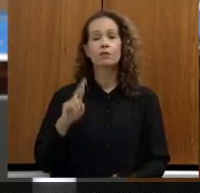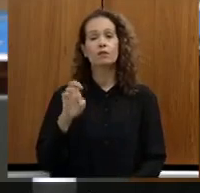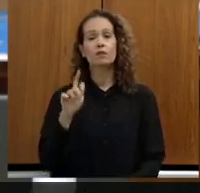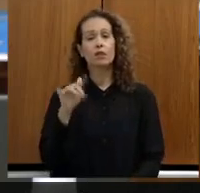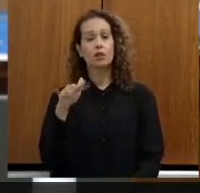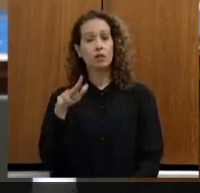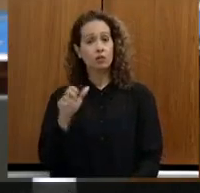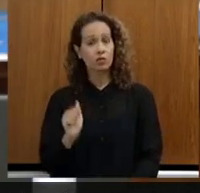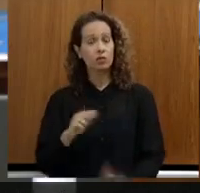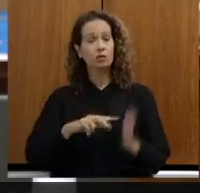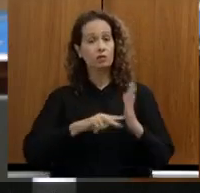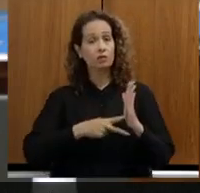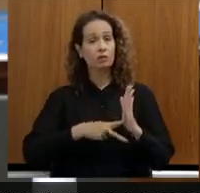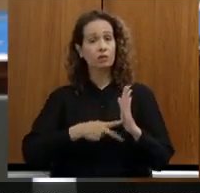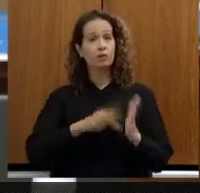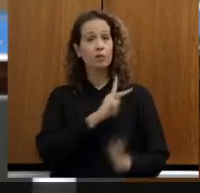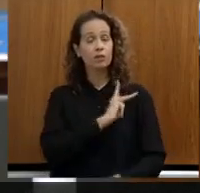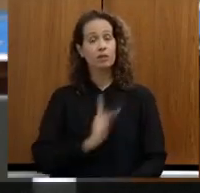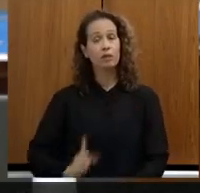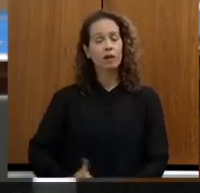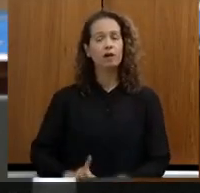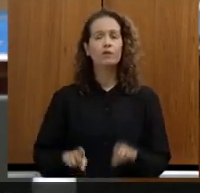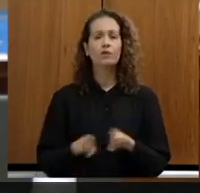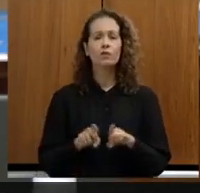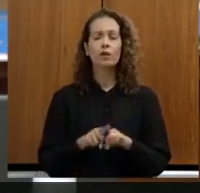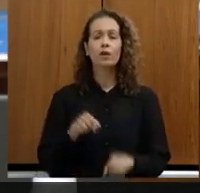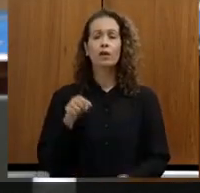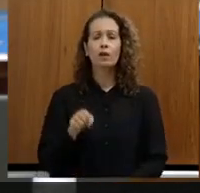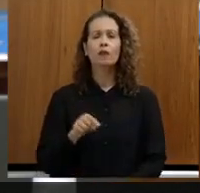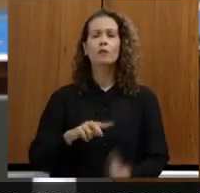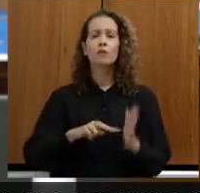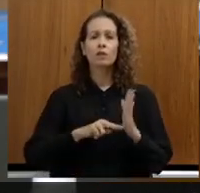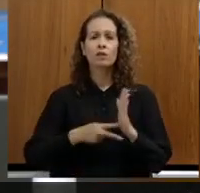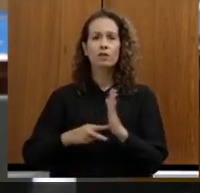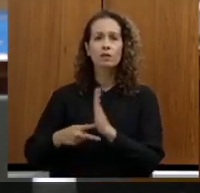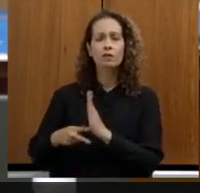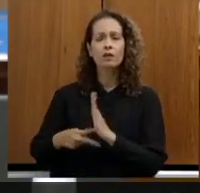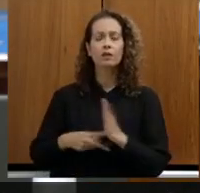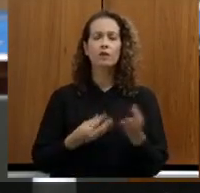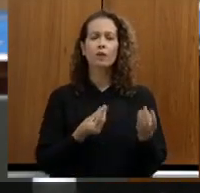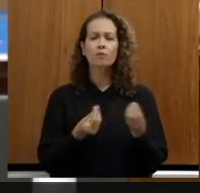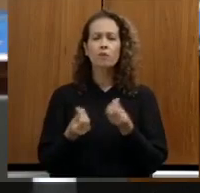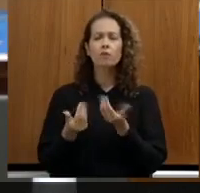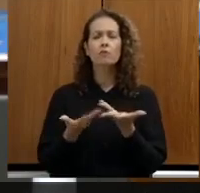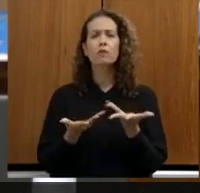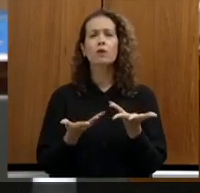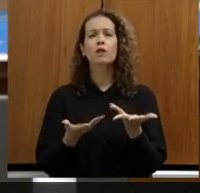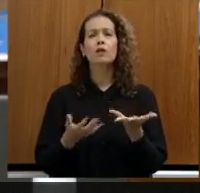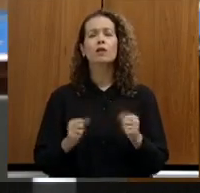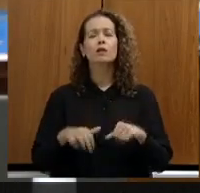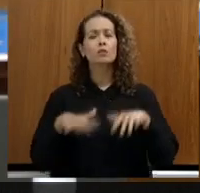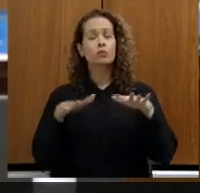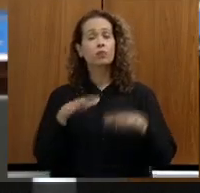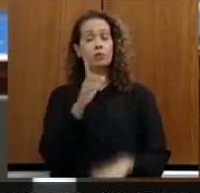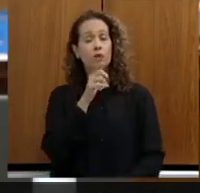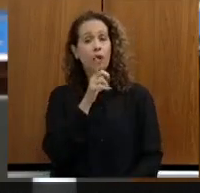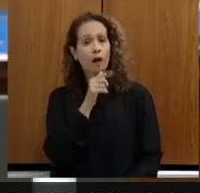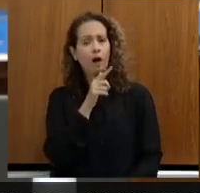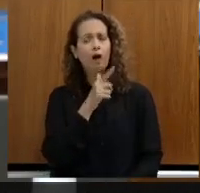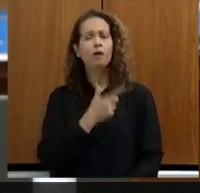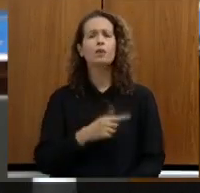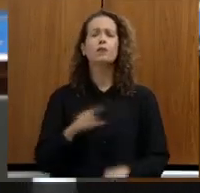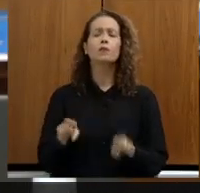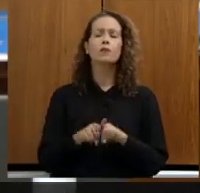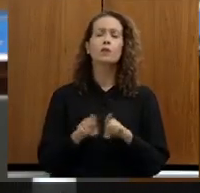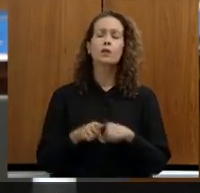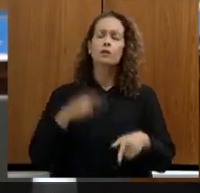do nosso sindicato, foi presidente da Câmara Técnica de Segurança e Qualidade da Água durante muito tempo e batalhou junto com a Renova